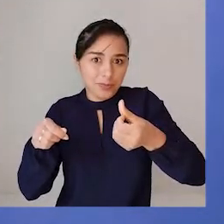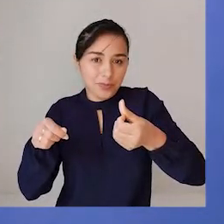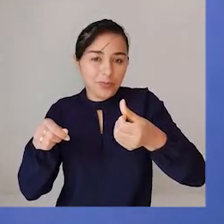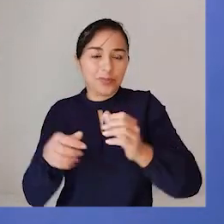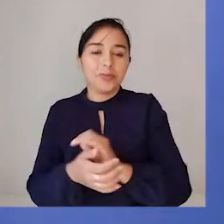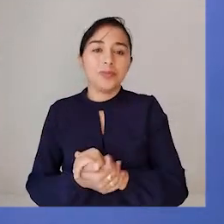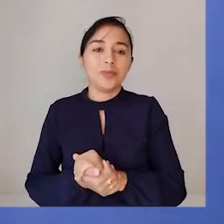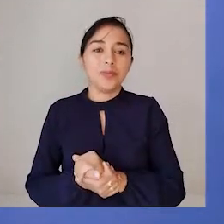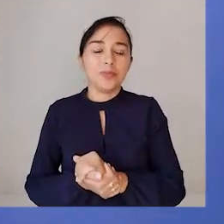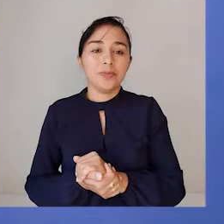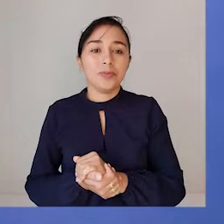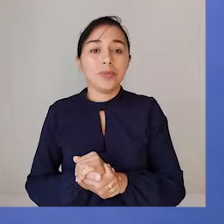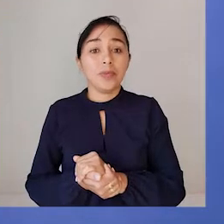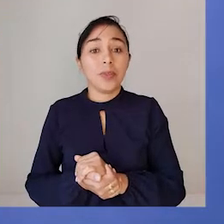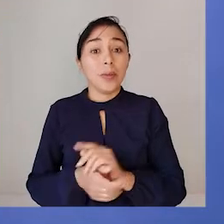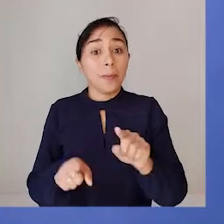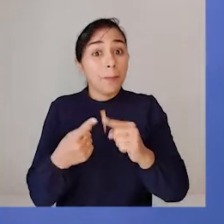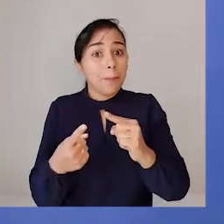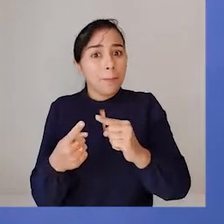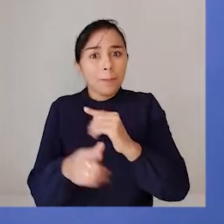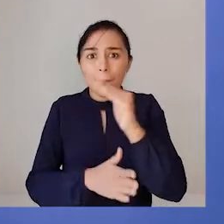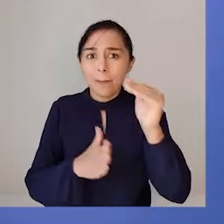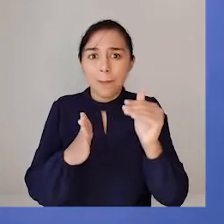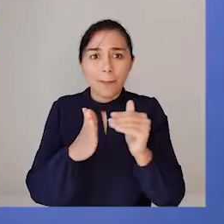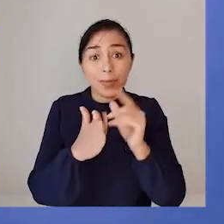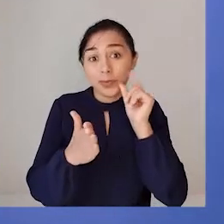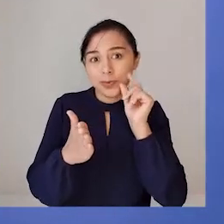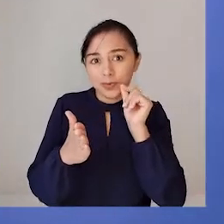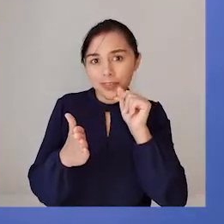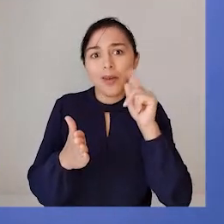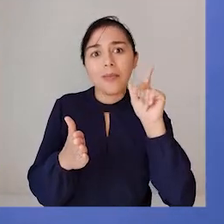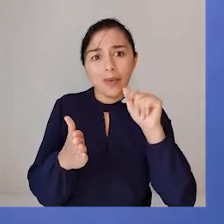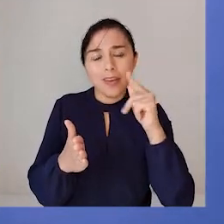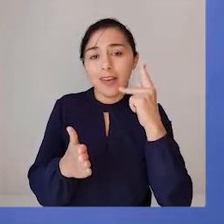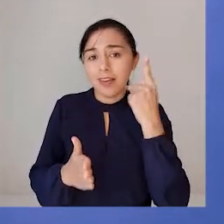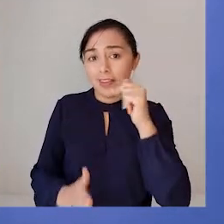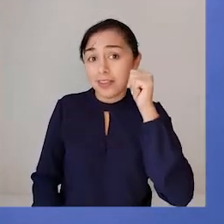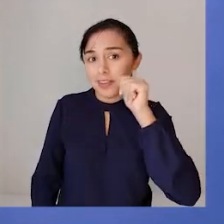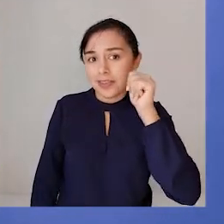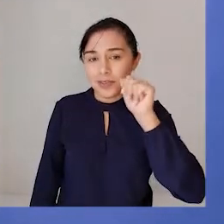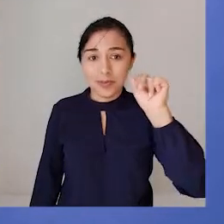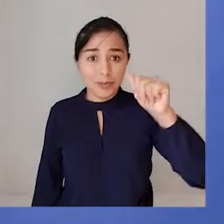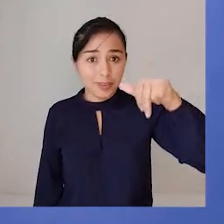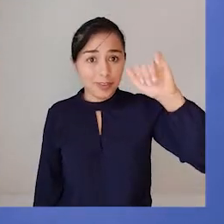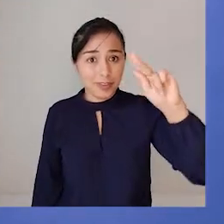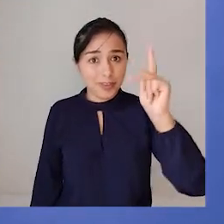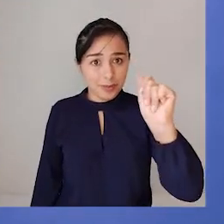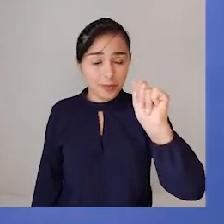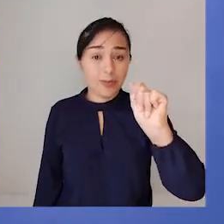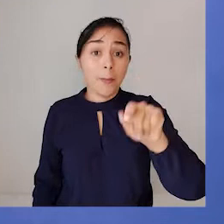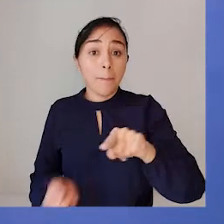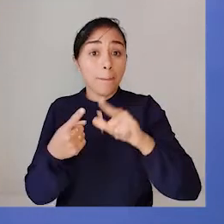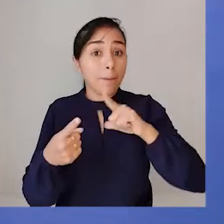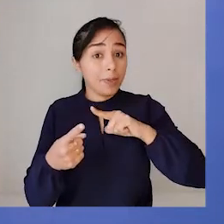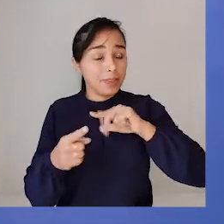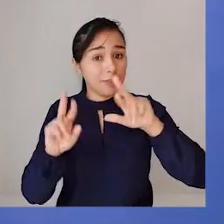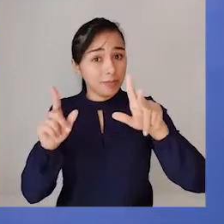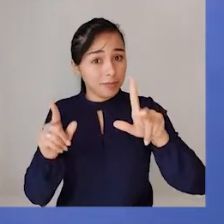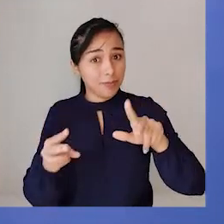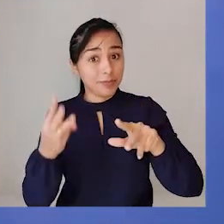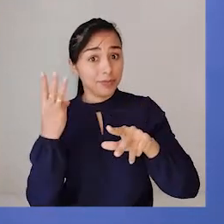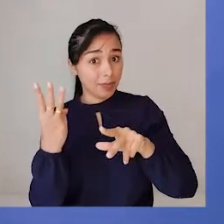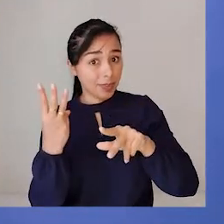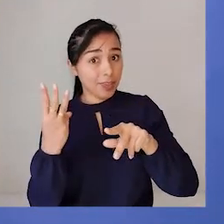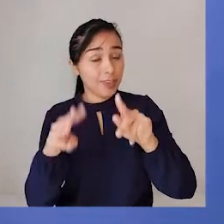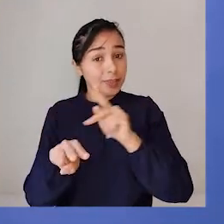eles são lápis coloridos. Todos esses lápis são de Aninha. Existe uma diferenciação aqui. Três